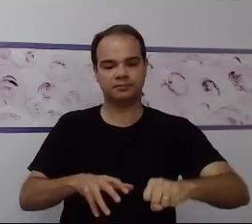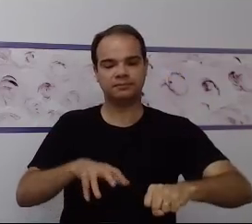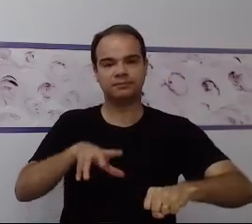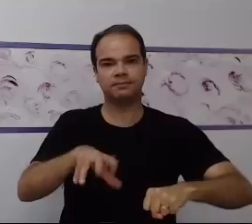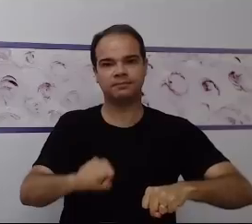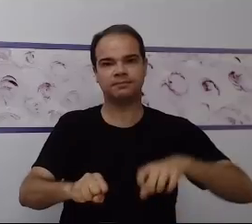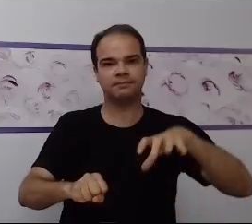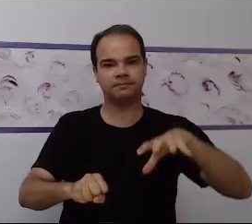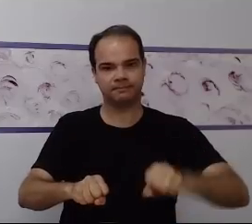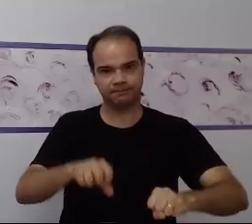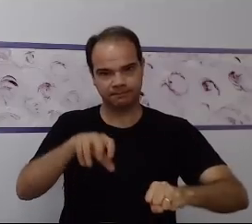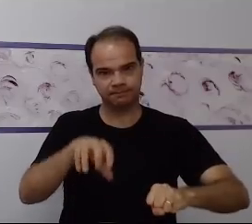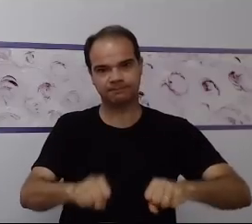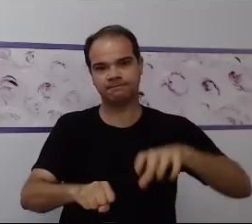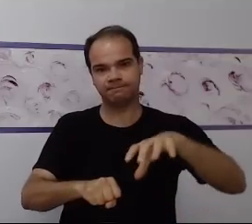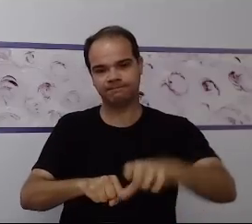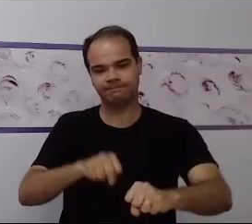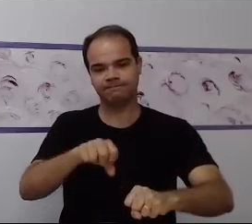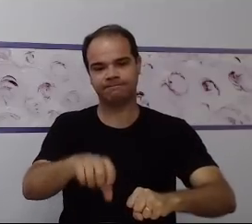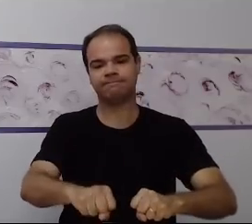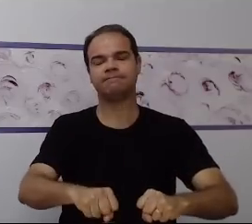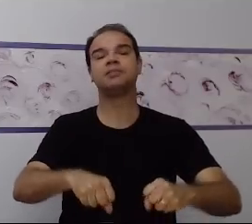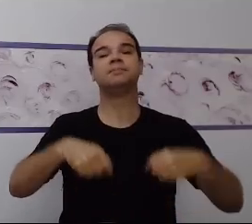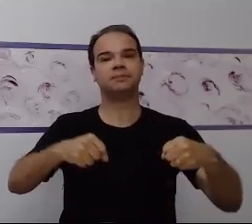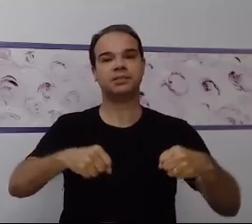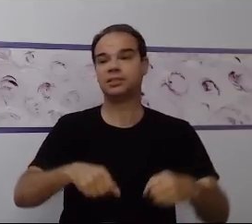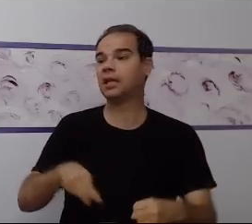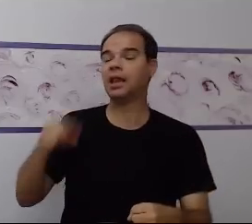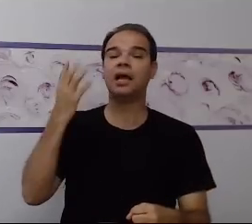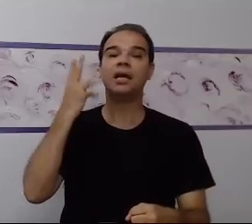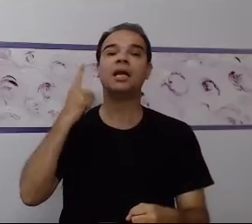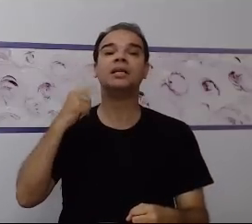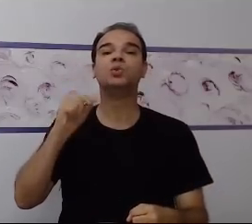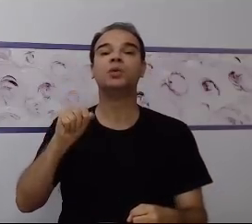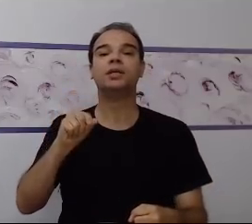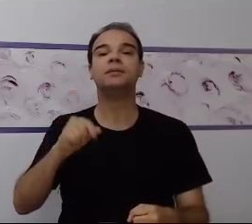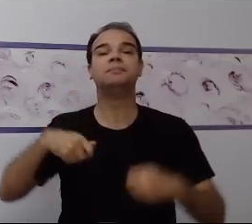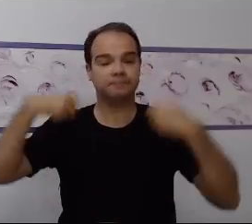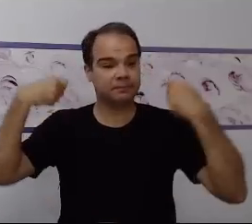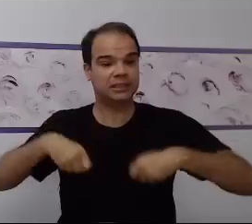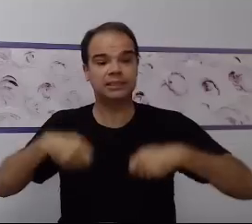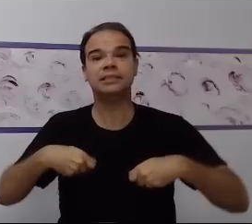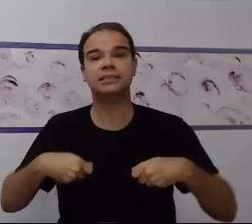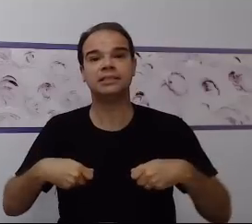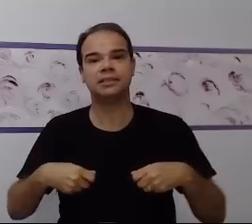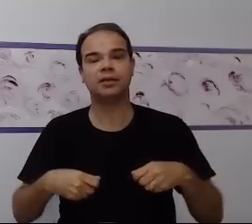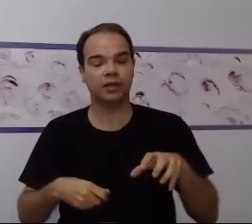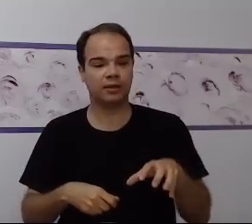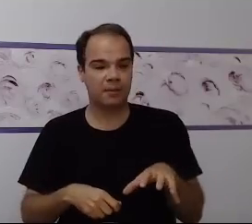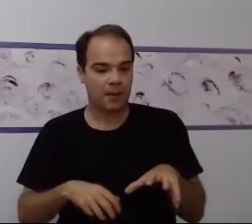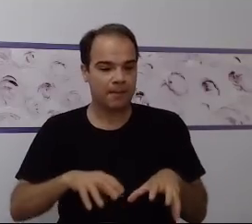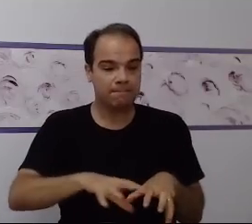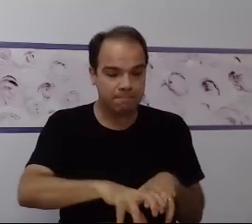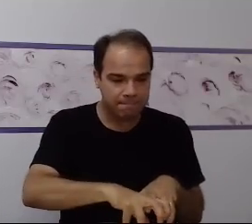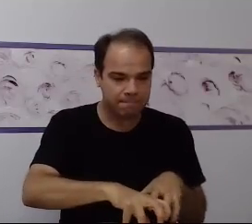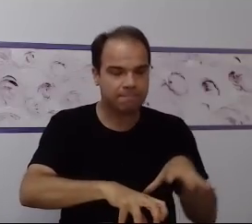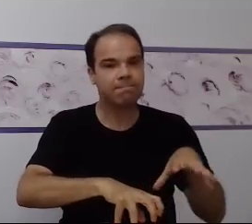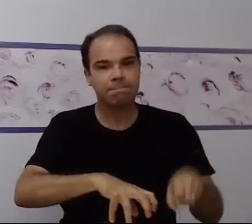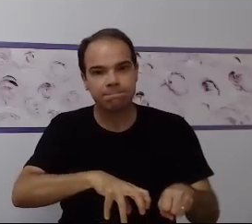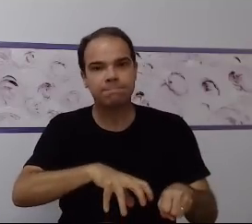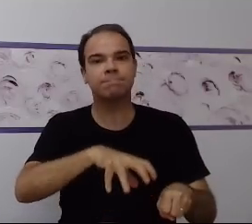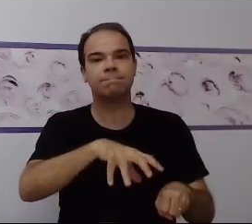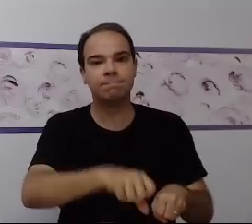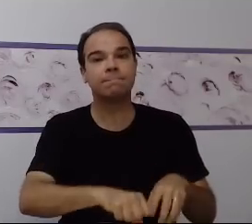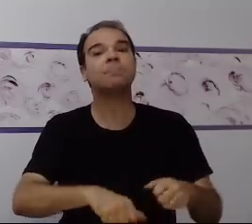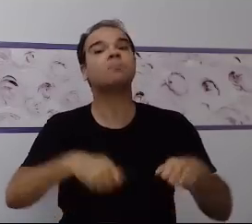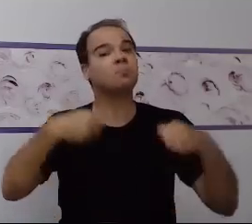lá no vídeo, na imagem, até mostra a criança apalpando, ela sentindo onde está realmente. Para nós já